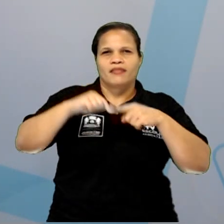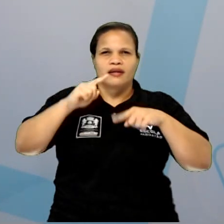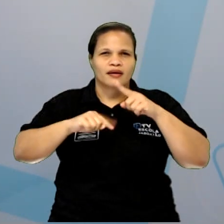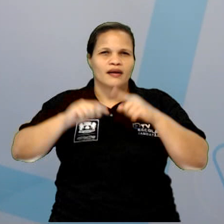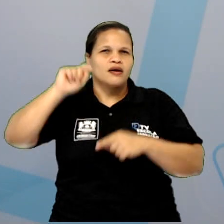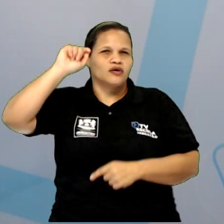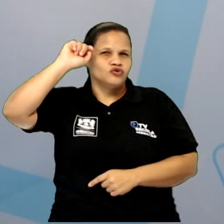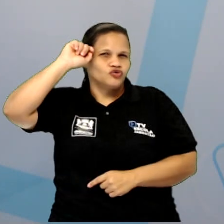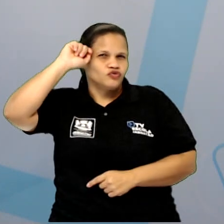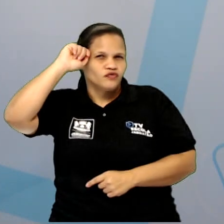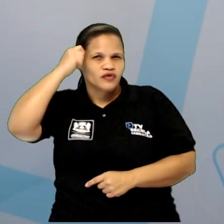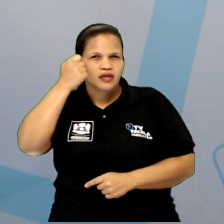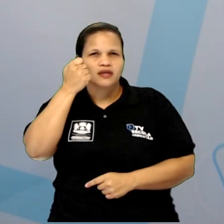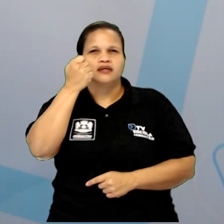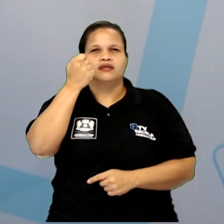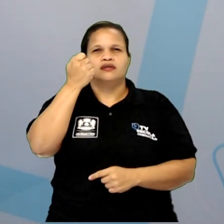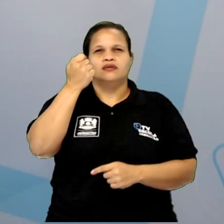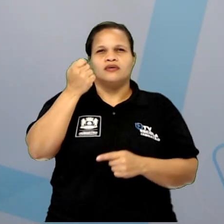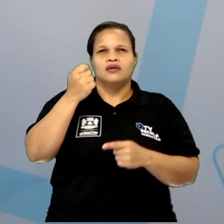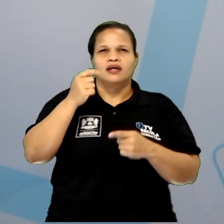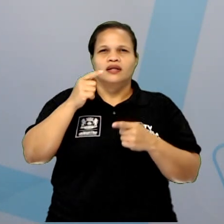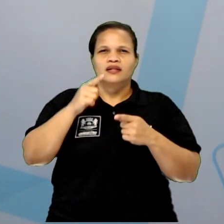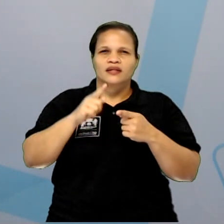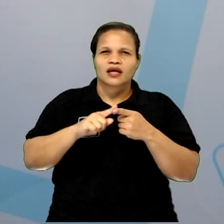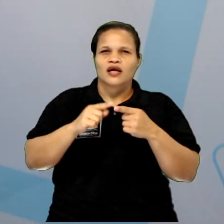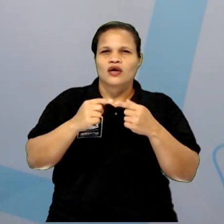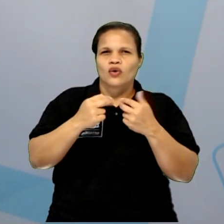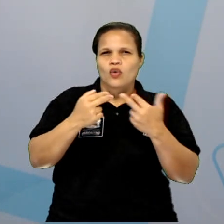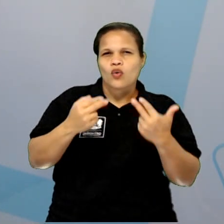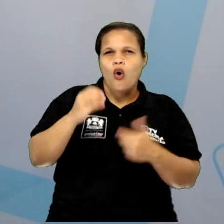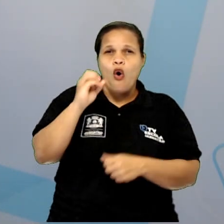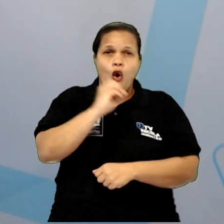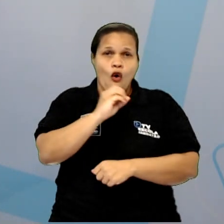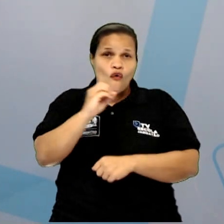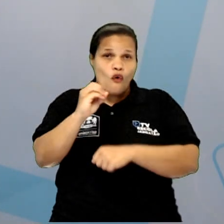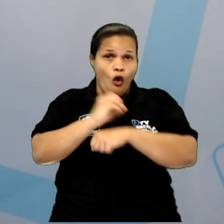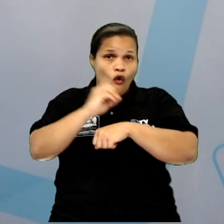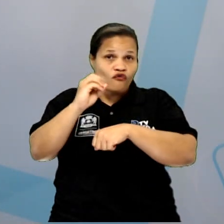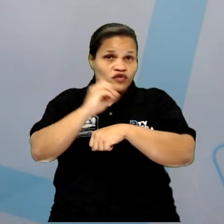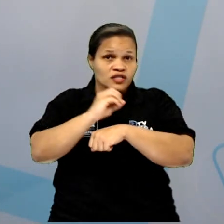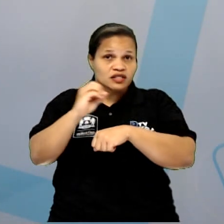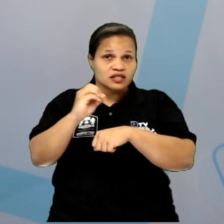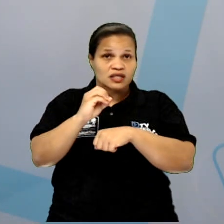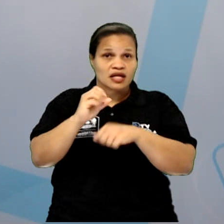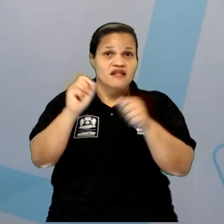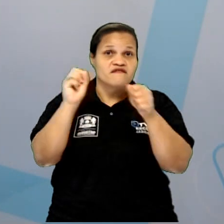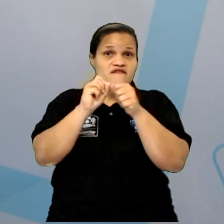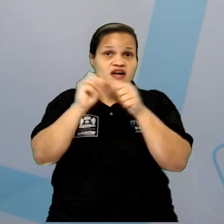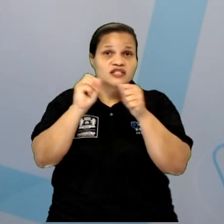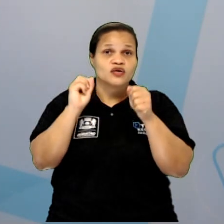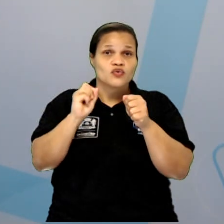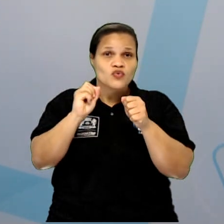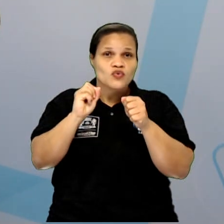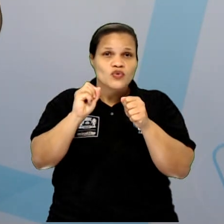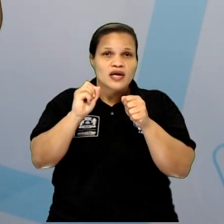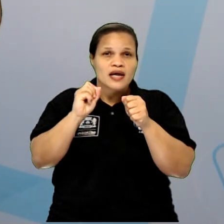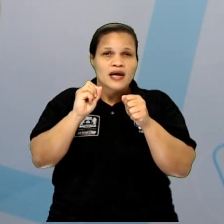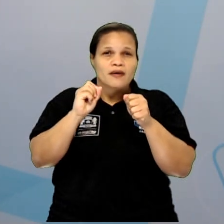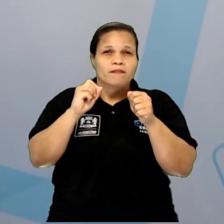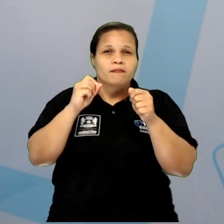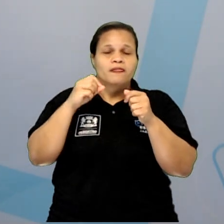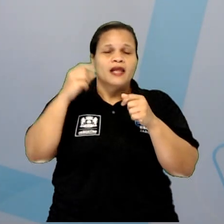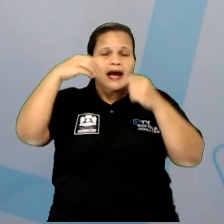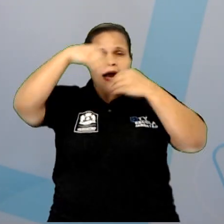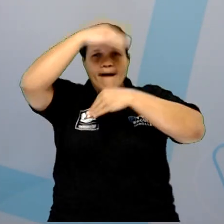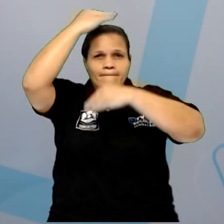instrumentos africanos, oficinas. No dia que eu fui, estava tendo uma oficina de turbante. A moça que estava lá fez um